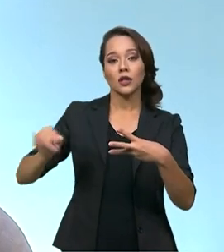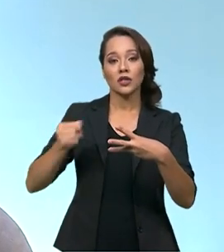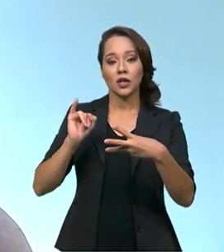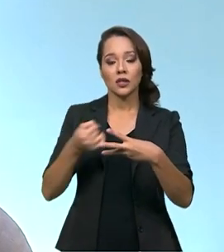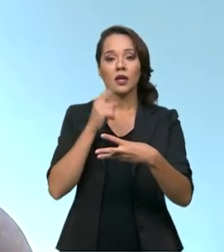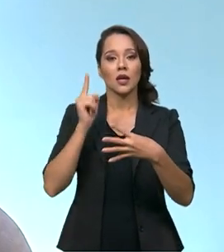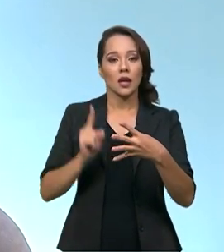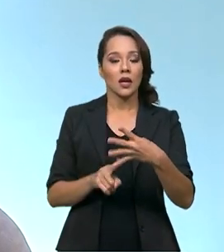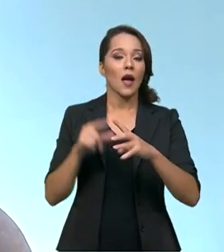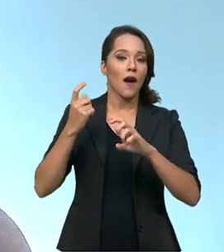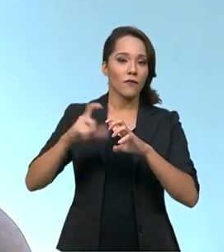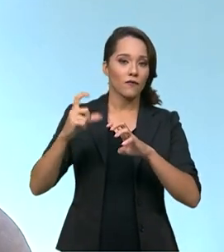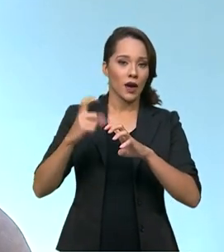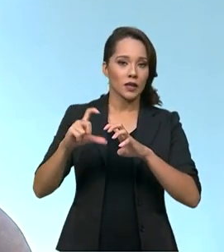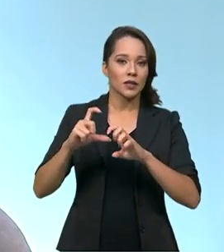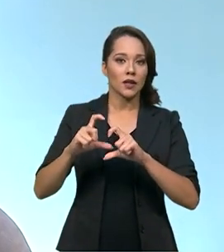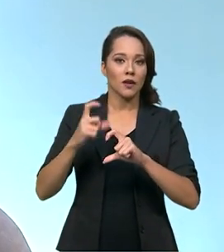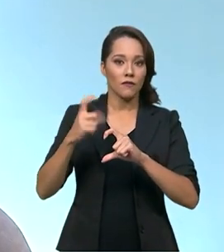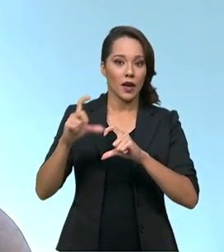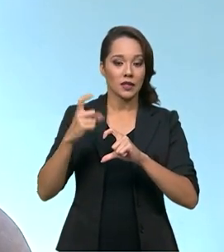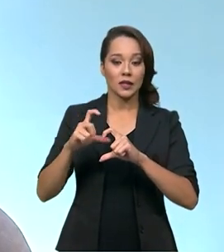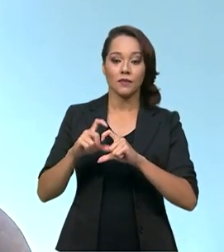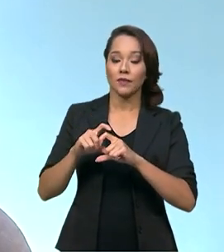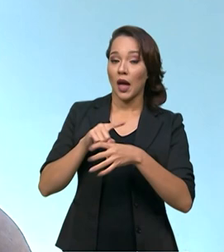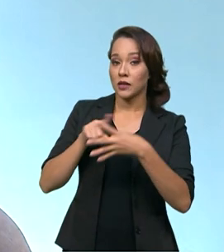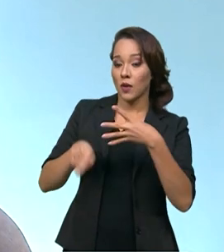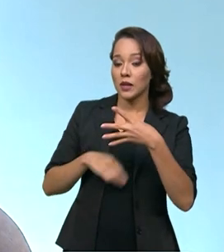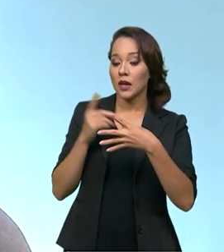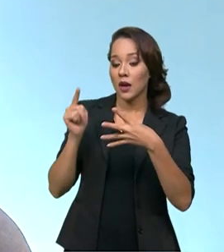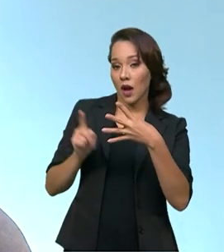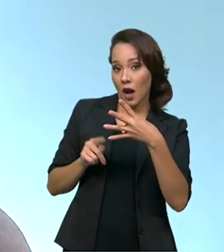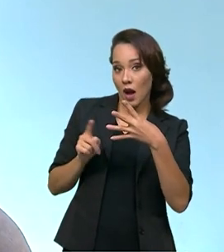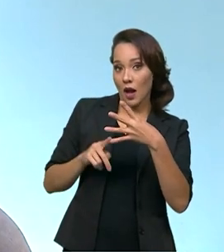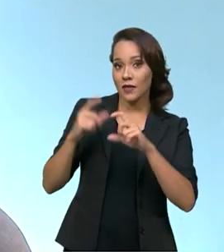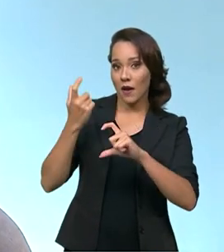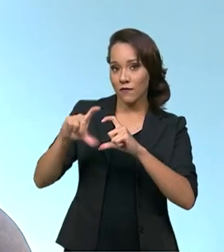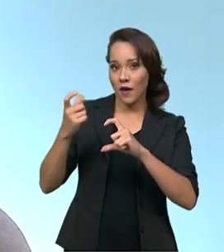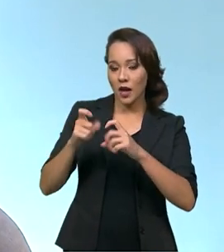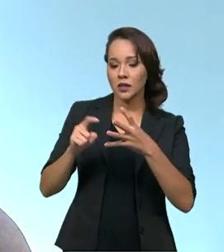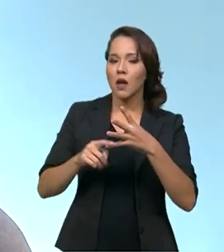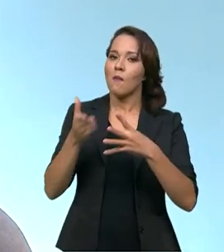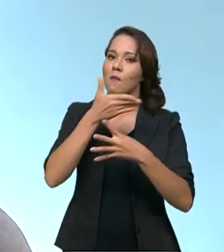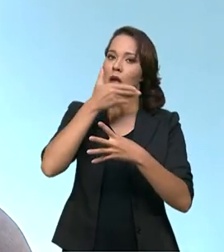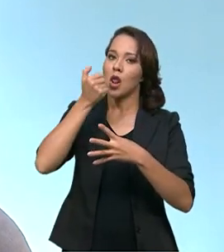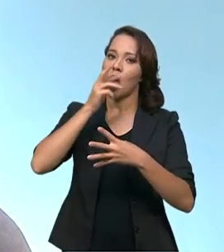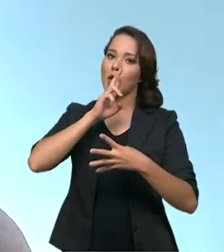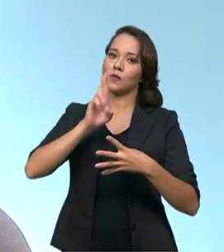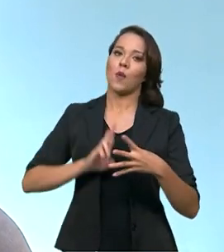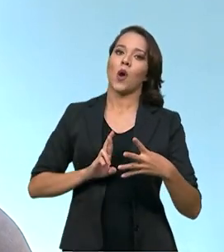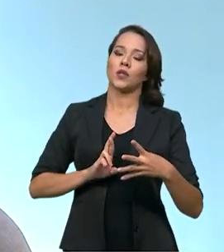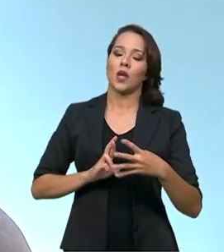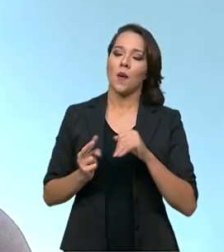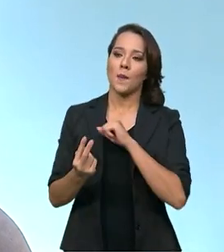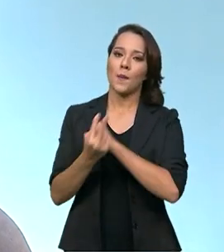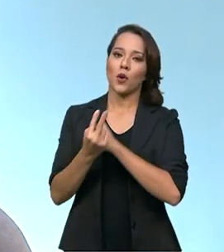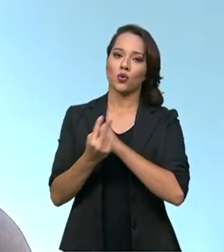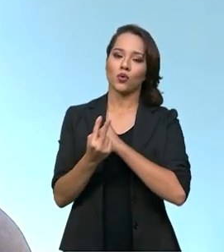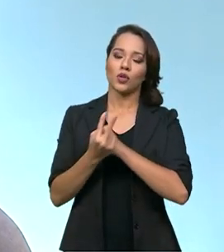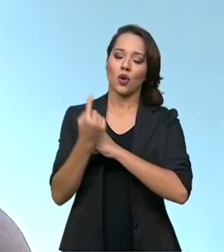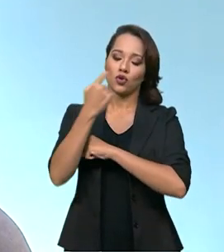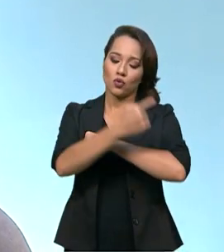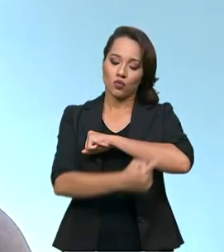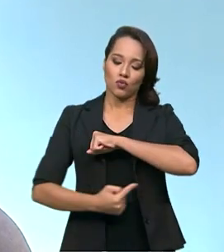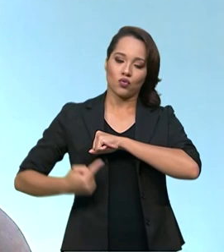e a vacina Pfizer. O que nós encontramos? A vacina da Pfizer é a que tem a melhor resposta na produção de